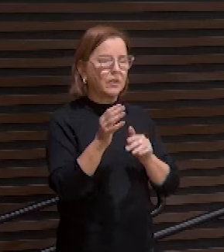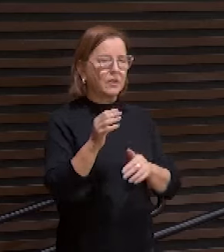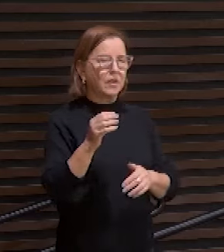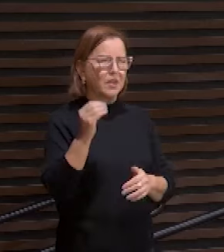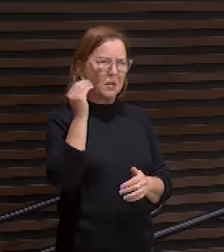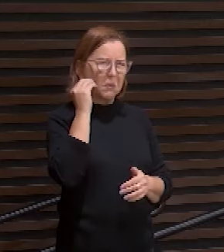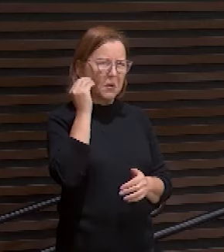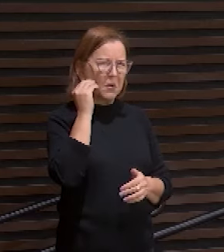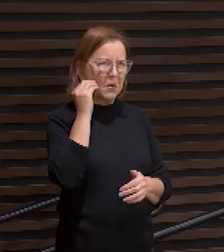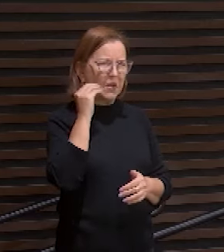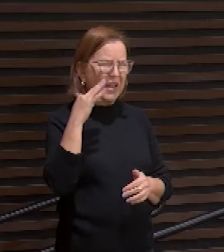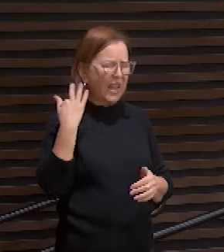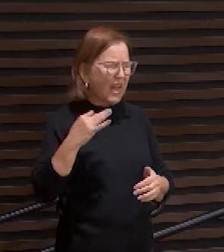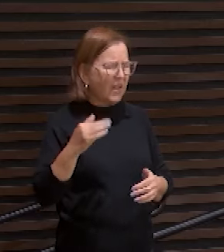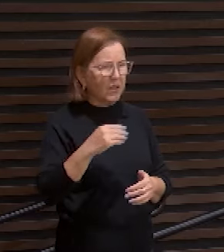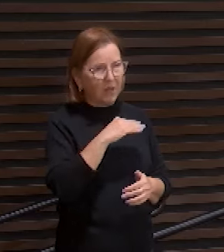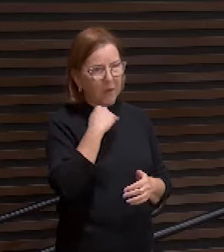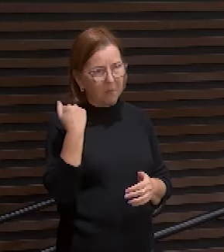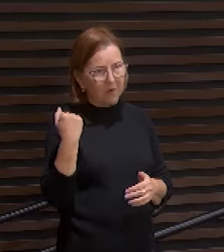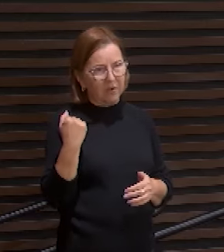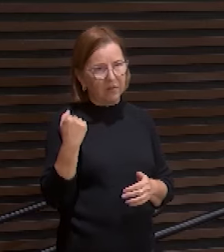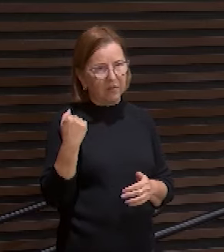outro, a de um parente querido a sua própria.